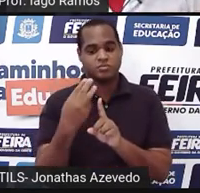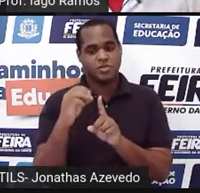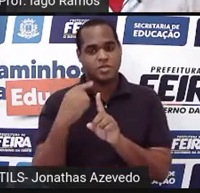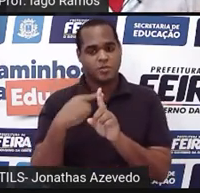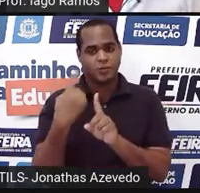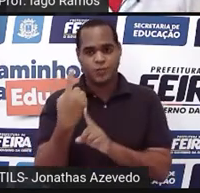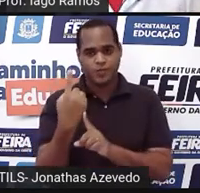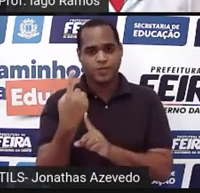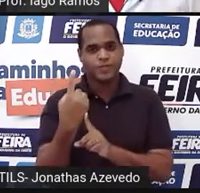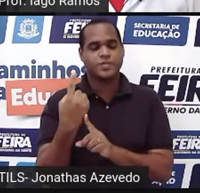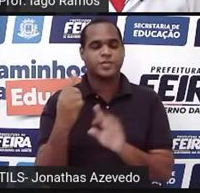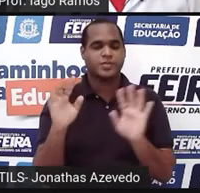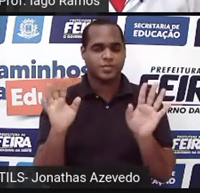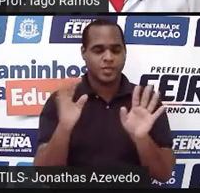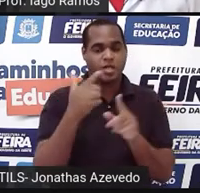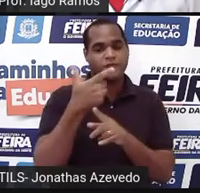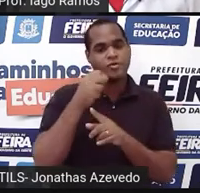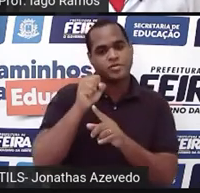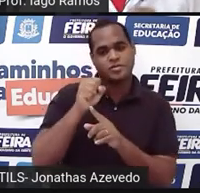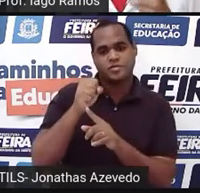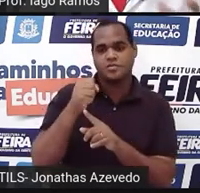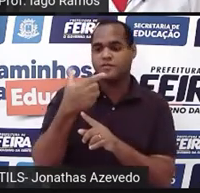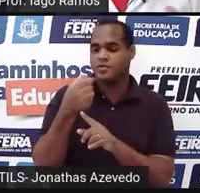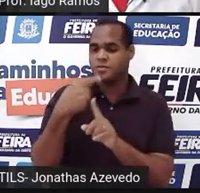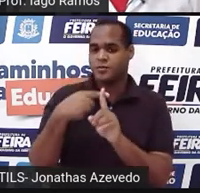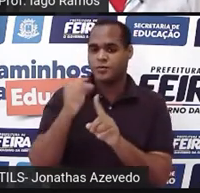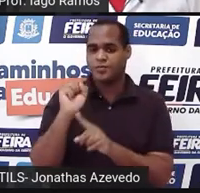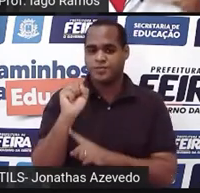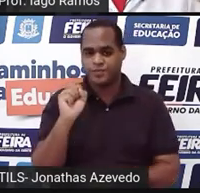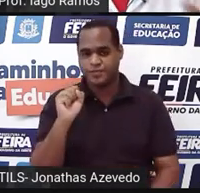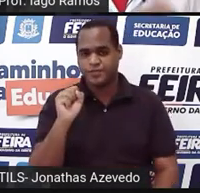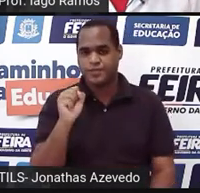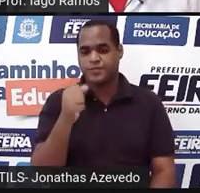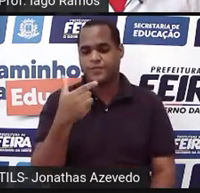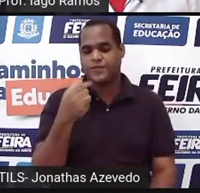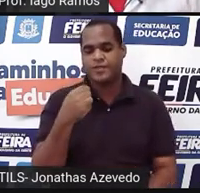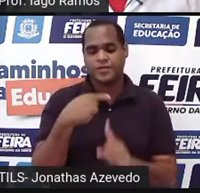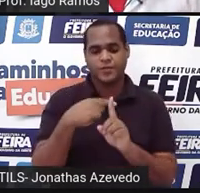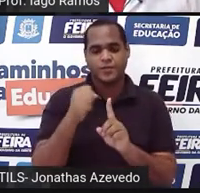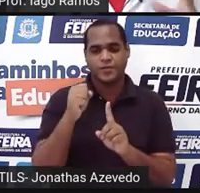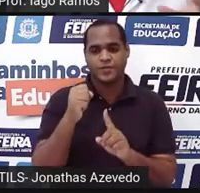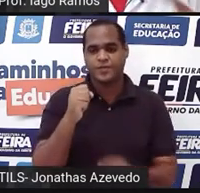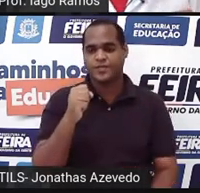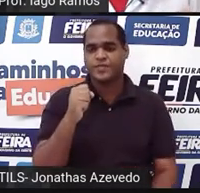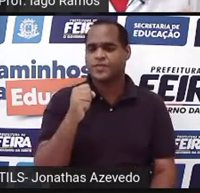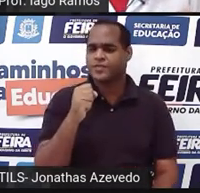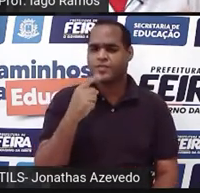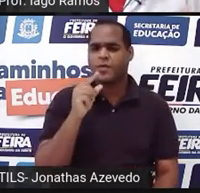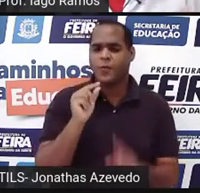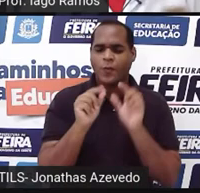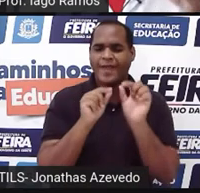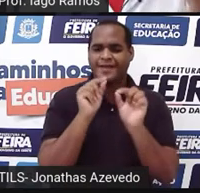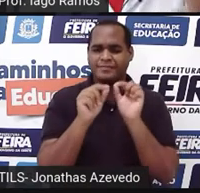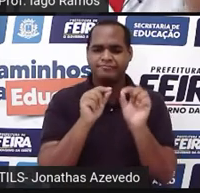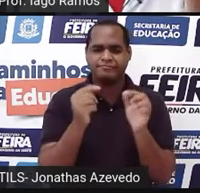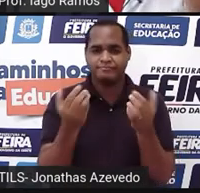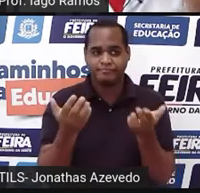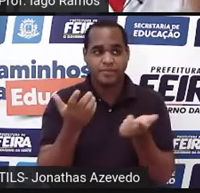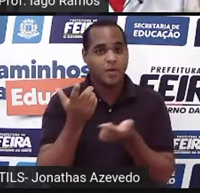com 1. O número 28 é 20 mais 8, é 20 com 8. Então, o é que eu faço?